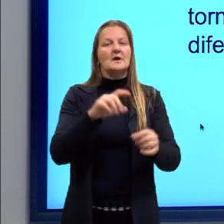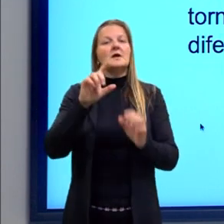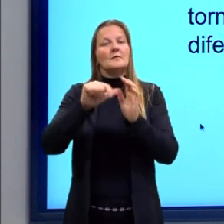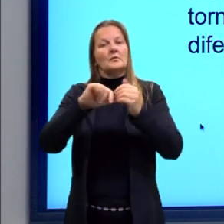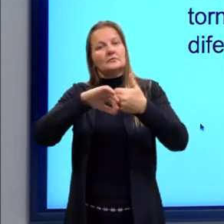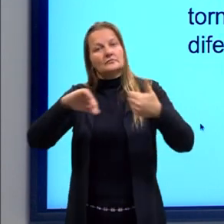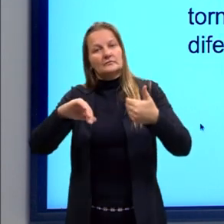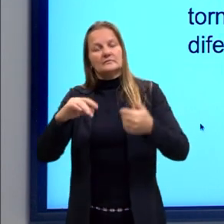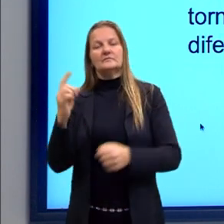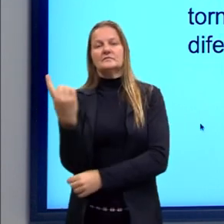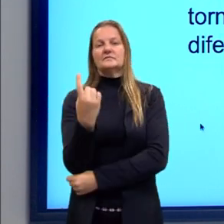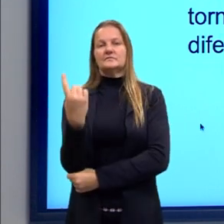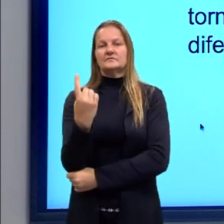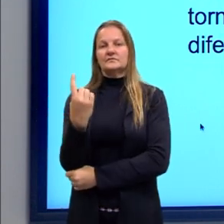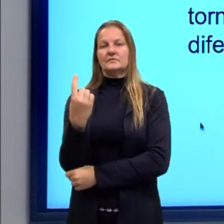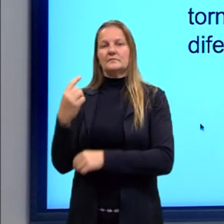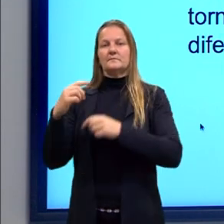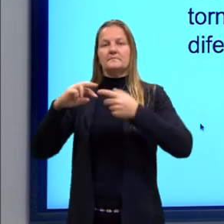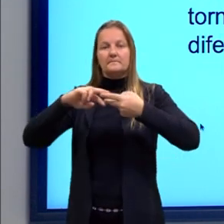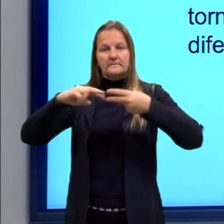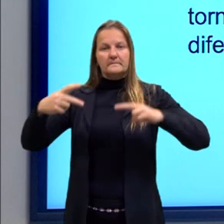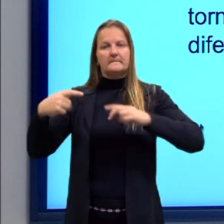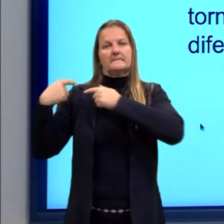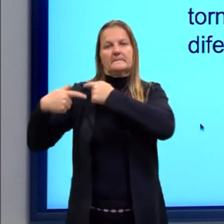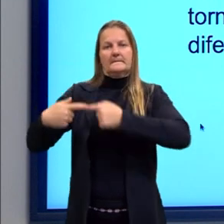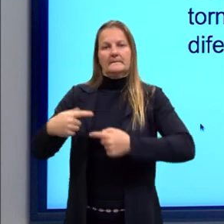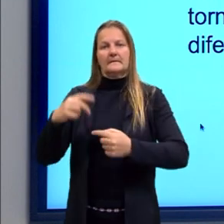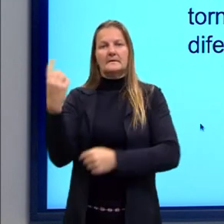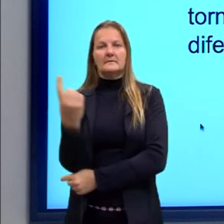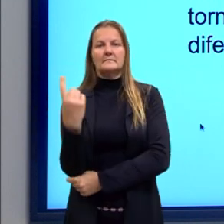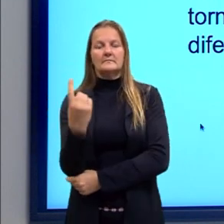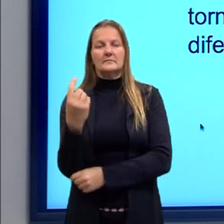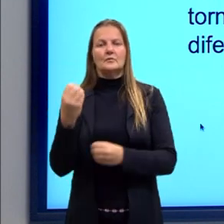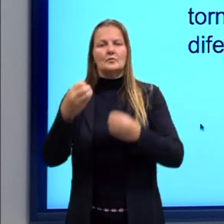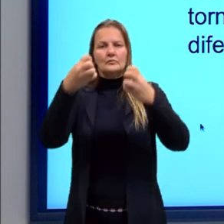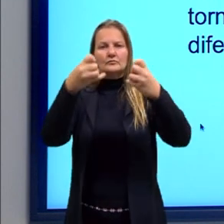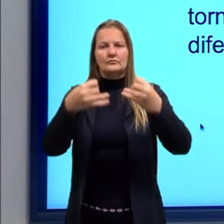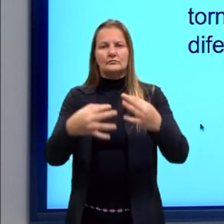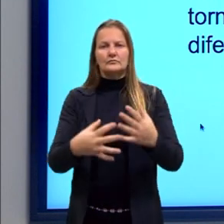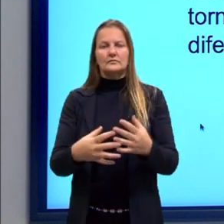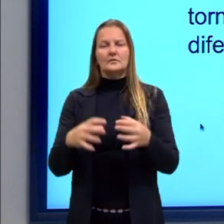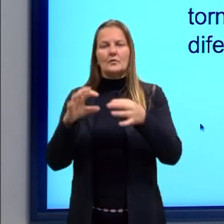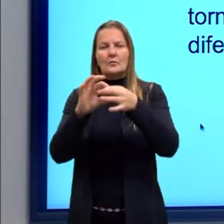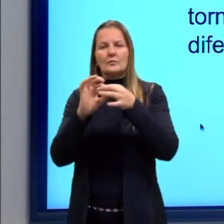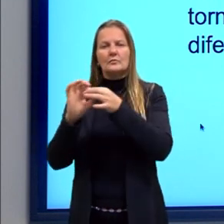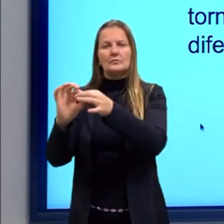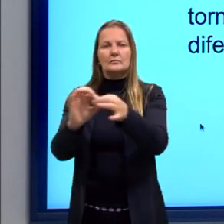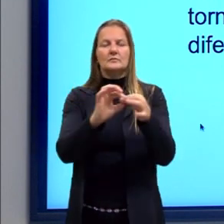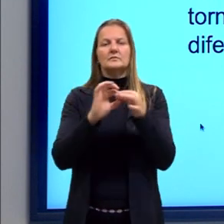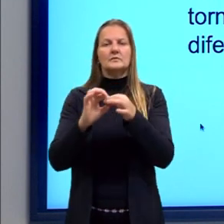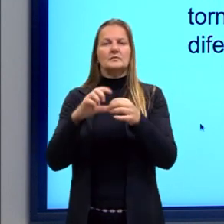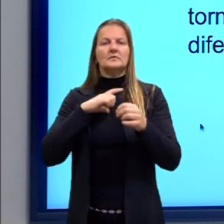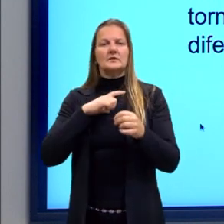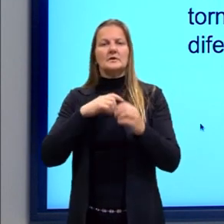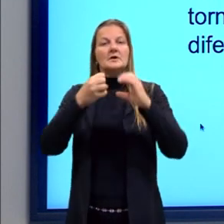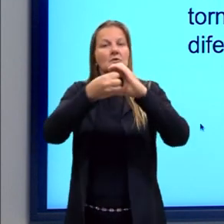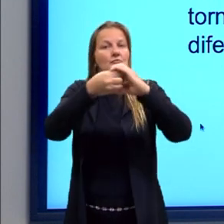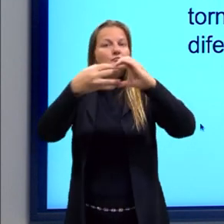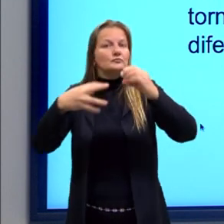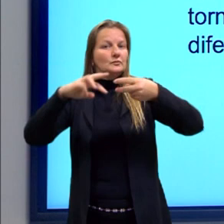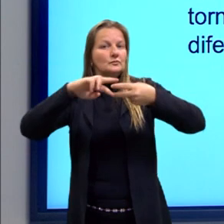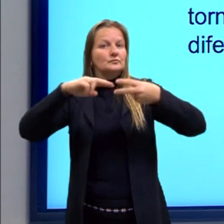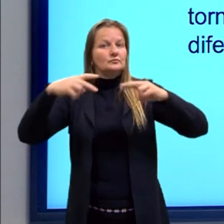a hereditariedade individual, que é a união de componentes genéticos